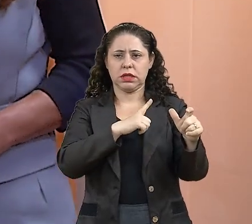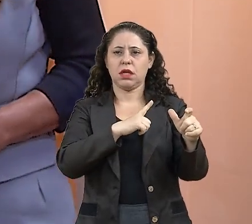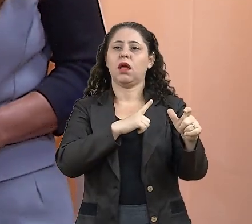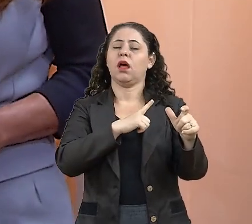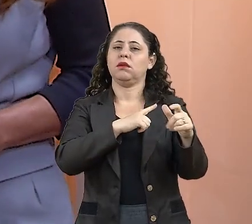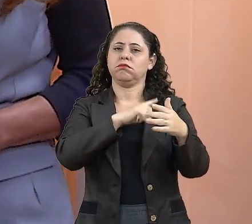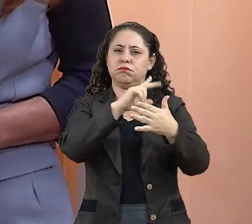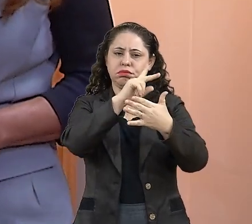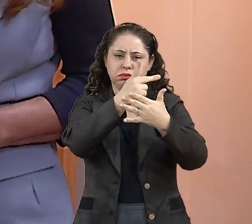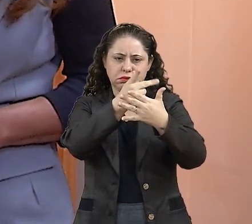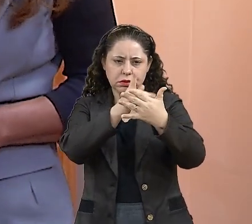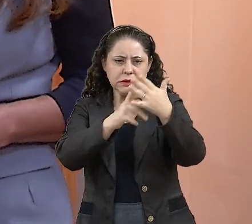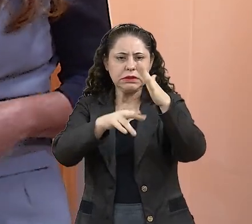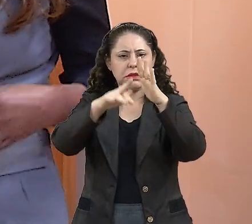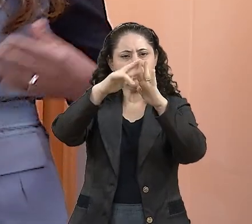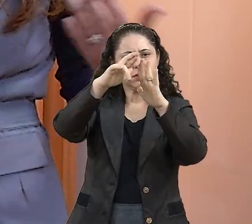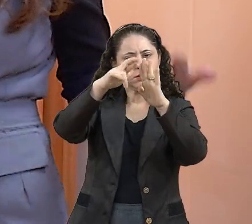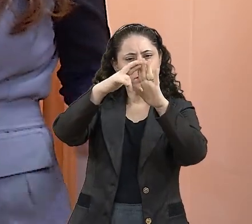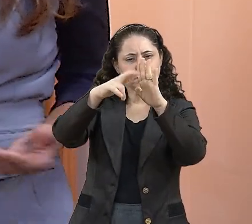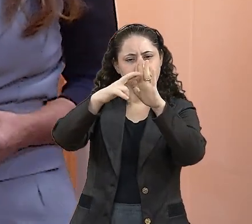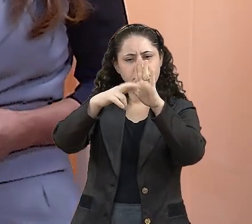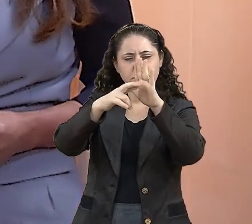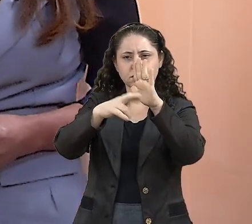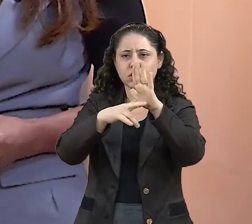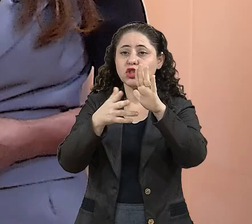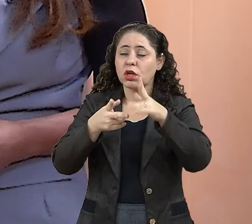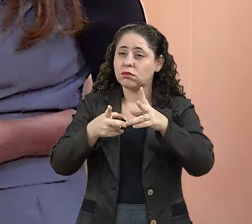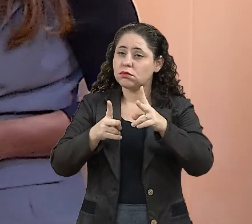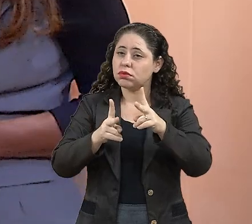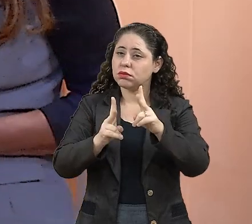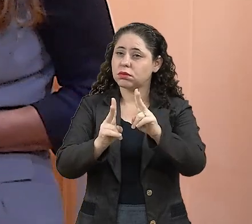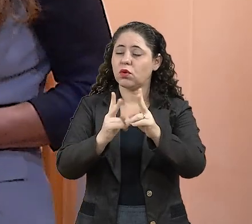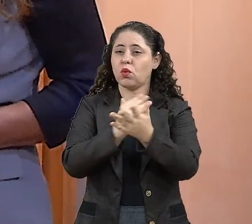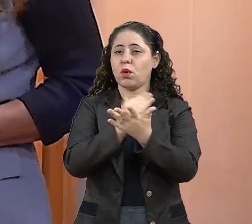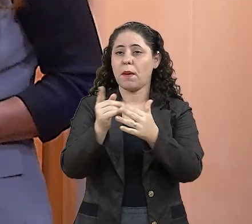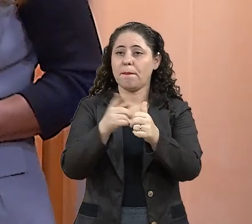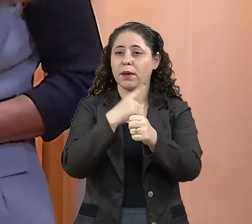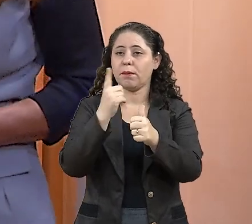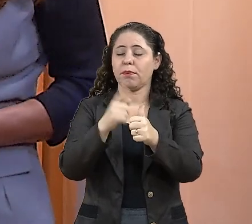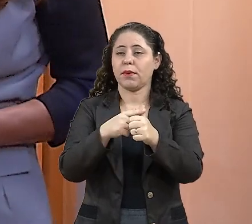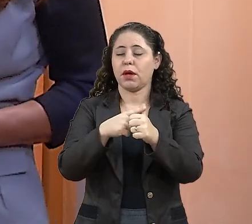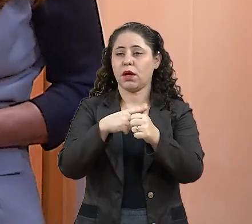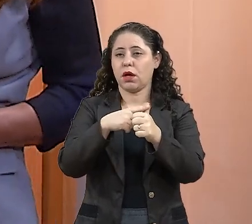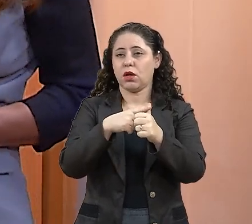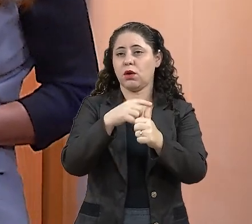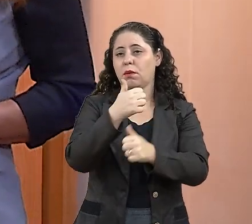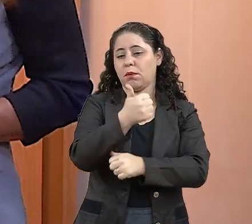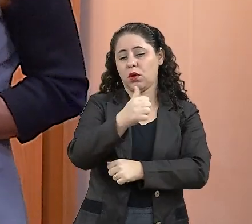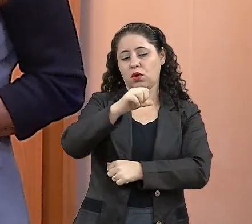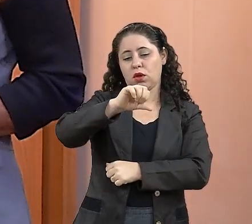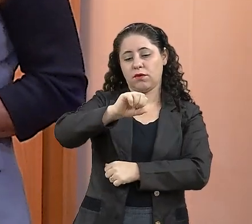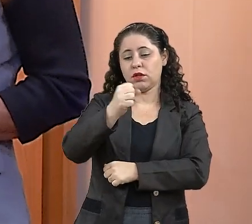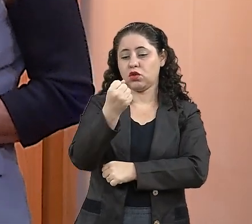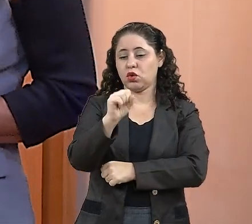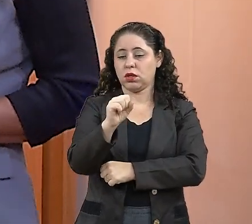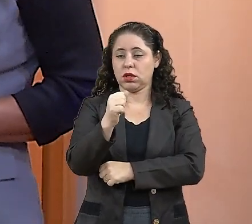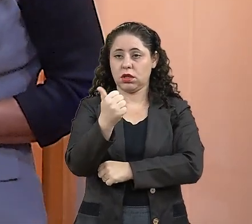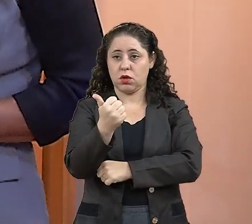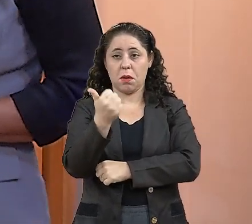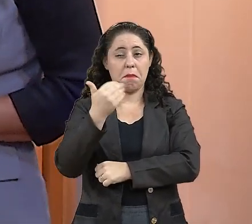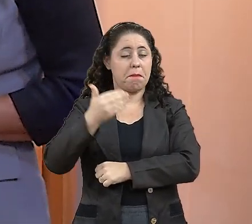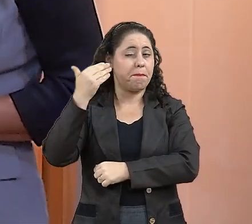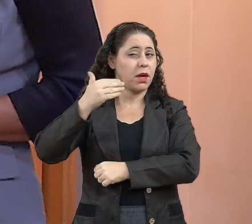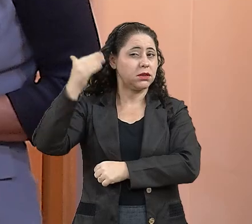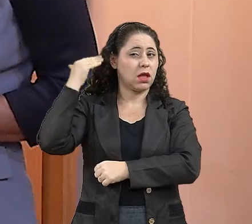protocolo. E esse protocolo, a gente já segue ele desde a entrega do primeiro título, que foi em 1981. Naquela época,